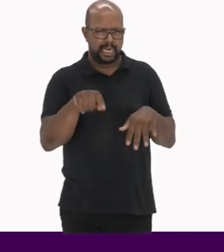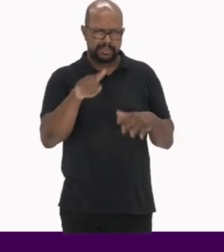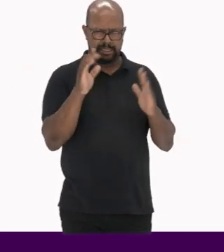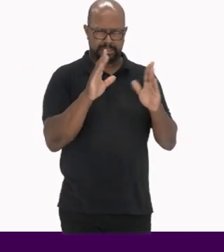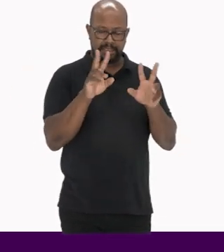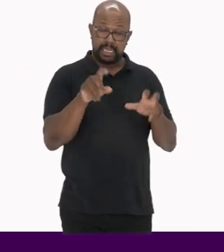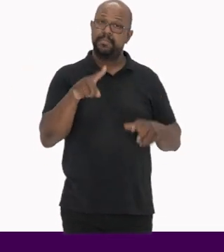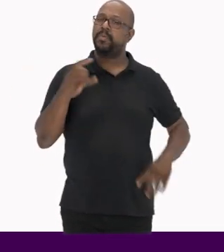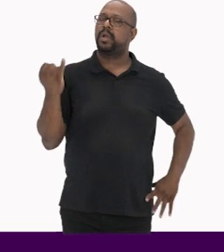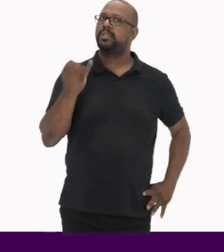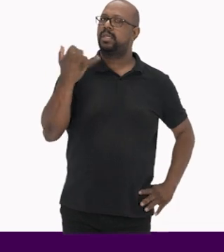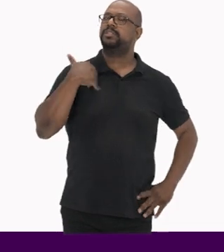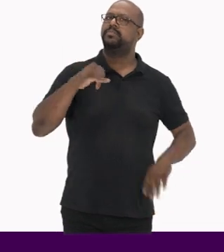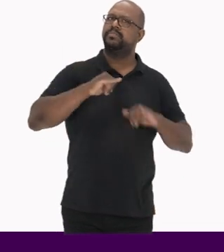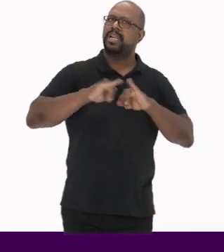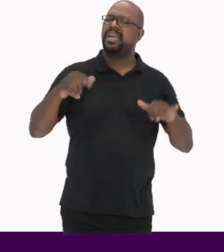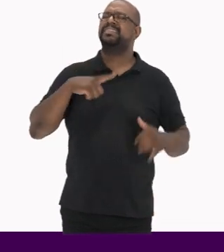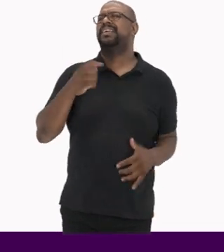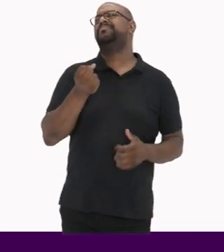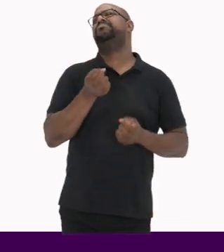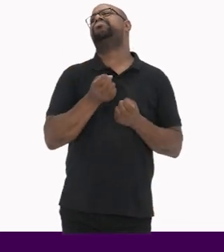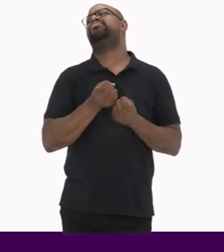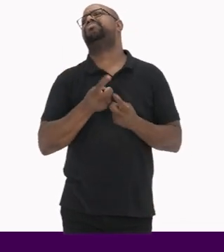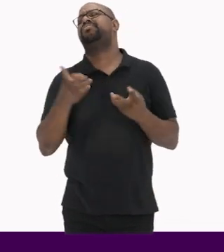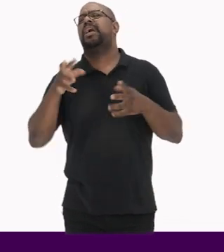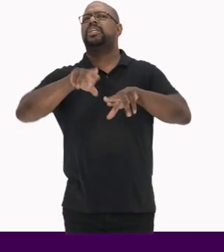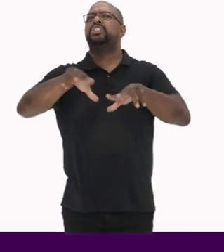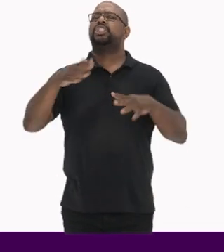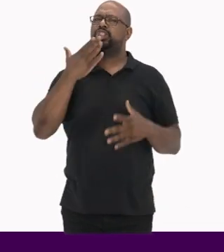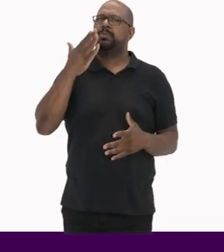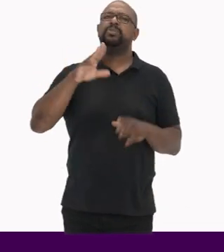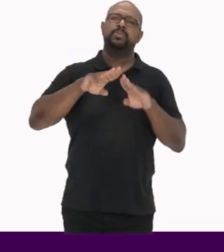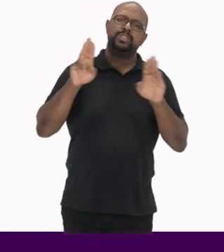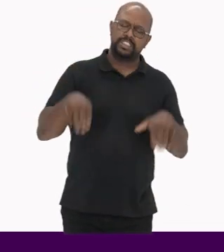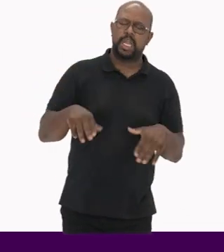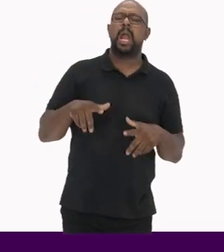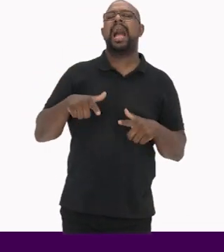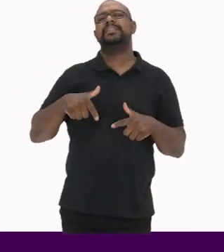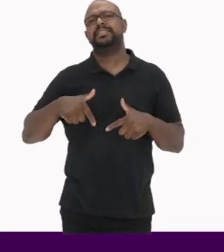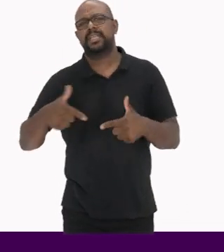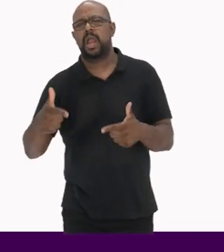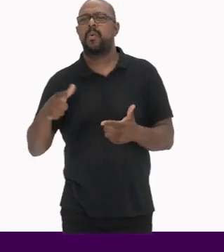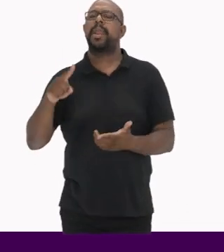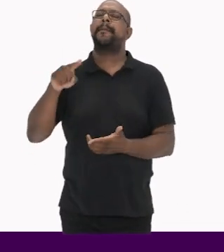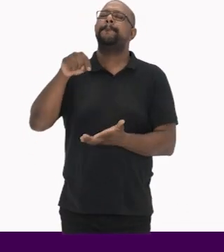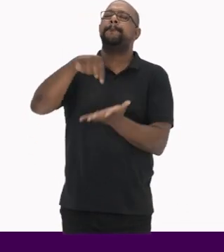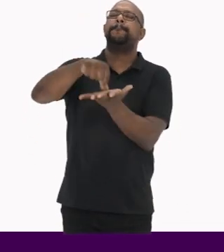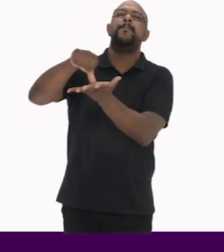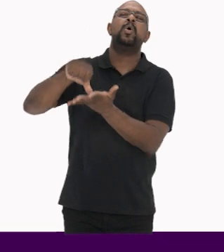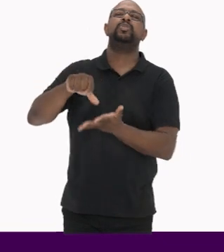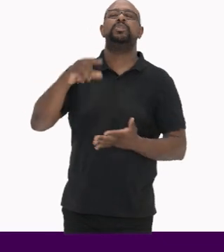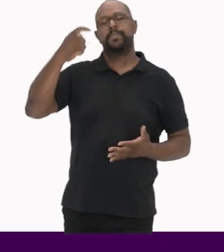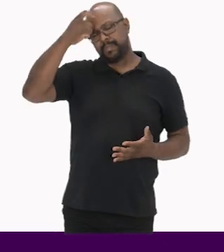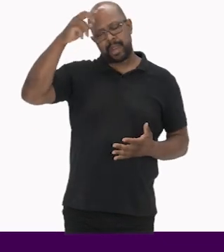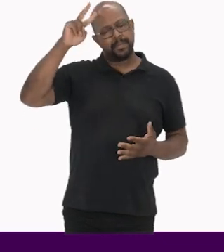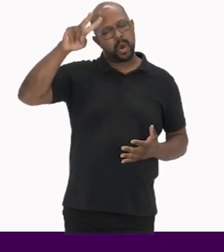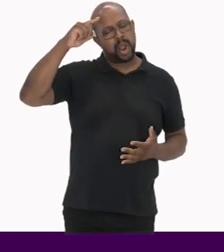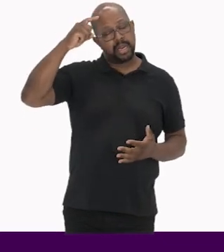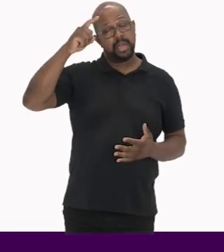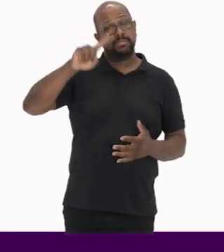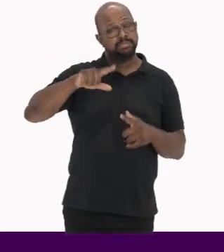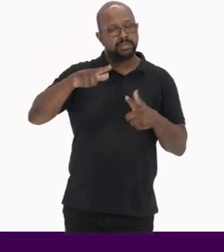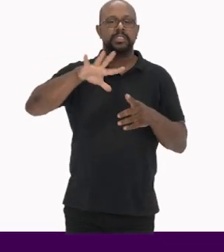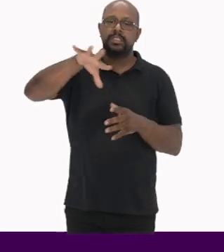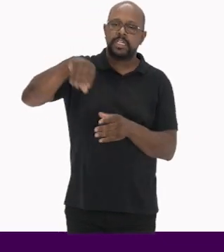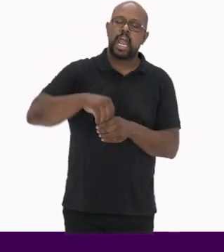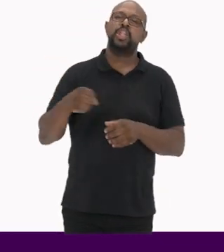é importante enfatizar que há muitas formas de museu Ações museológicas e pontos de memória Abrigados no movimento